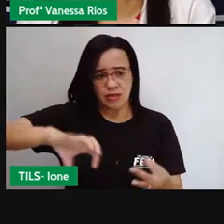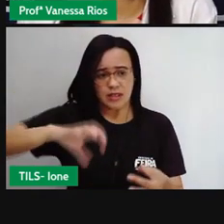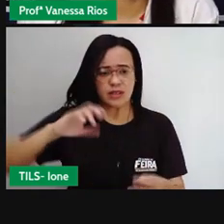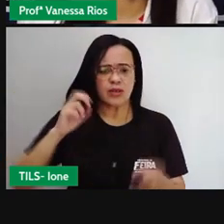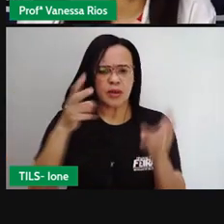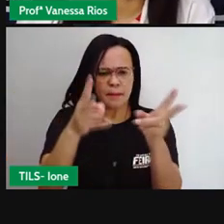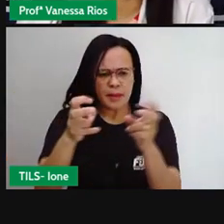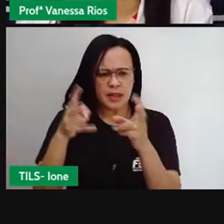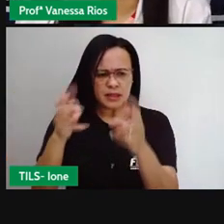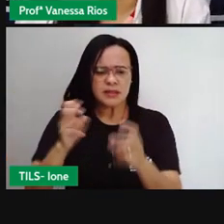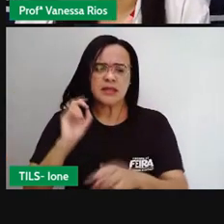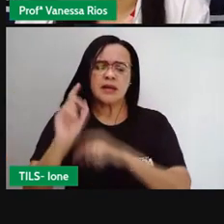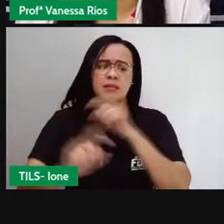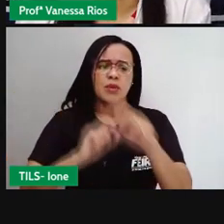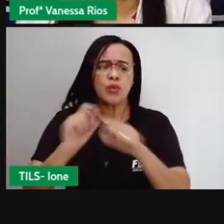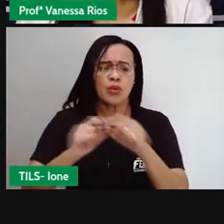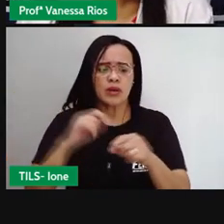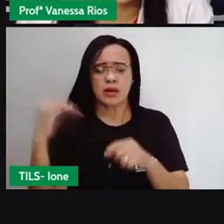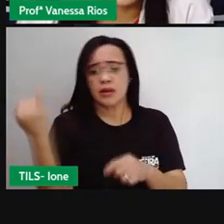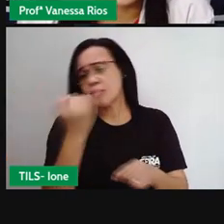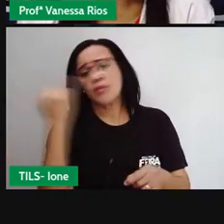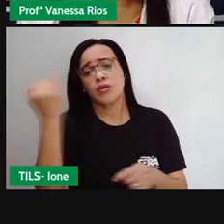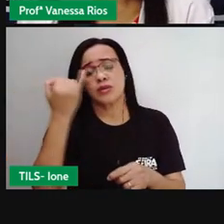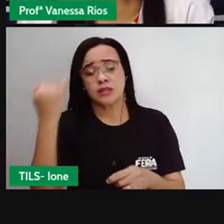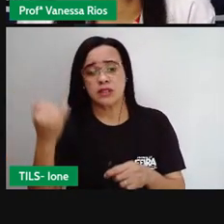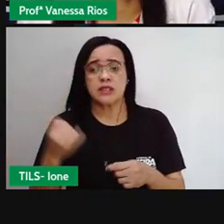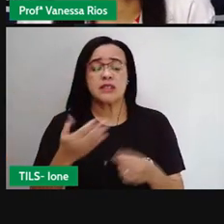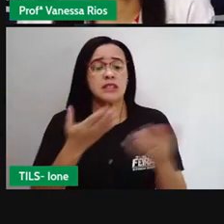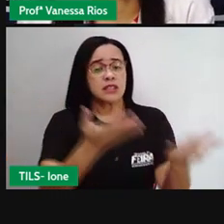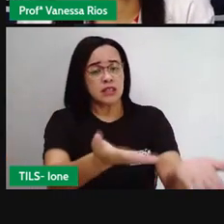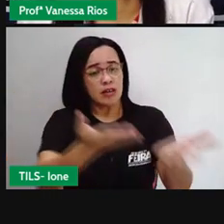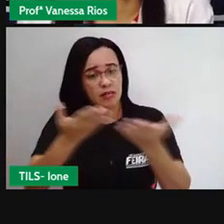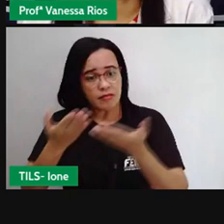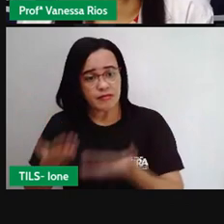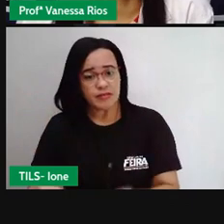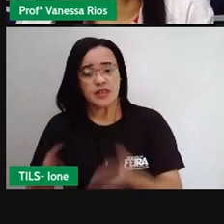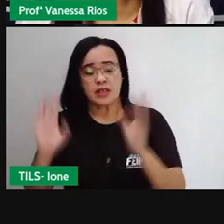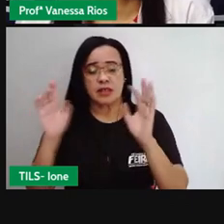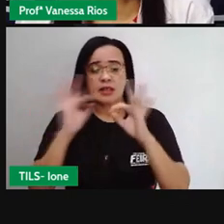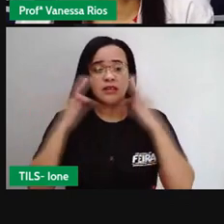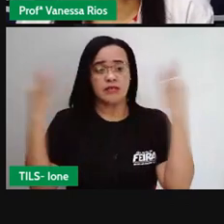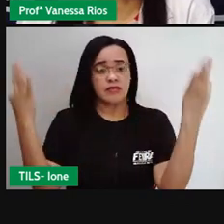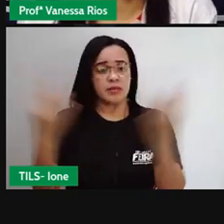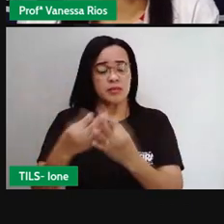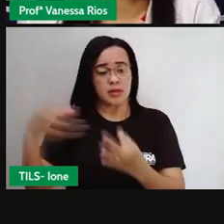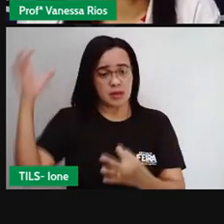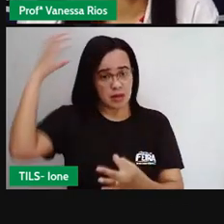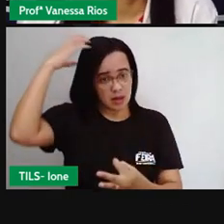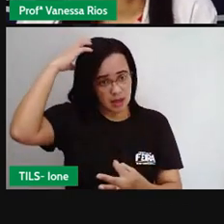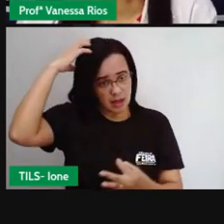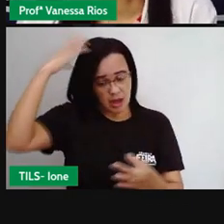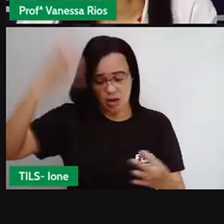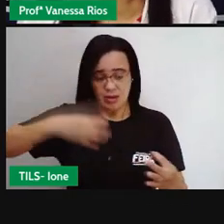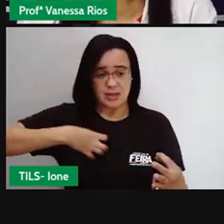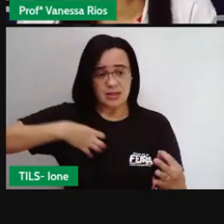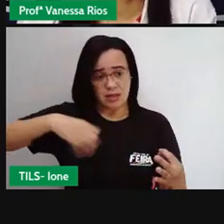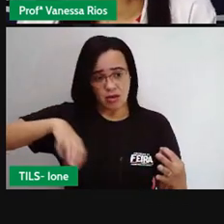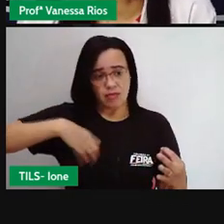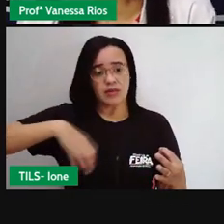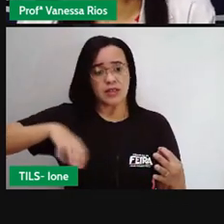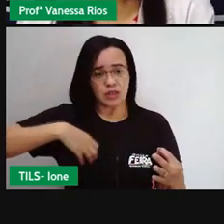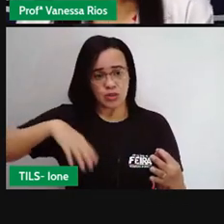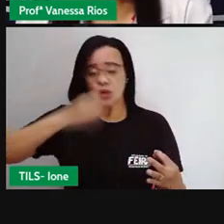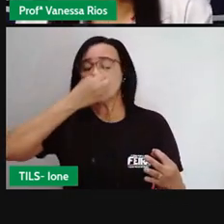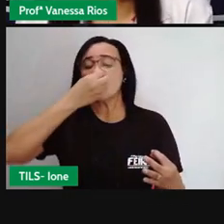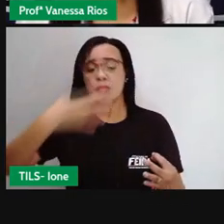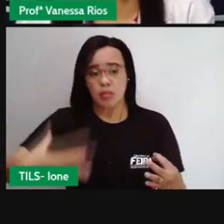importância, né? Que essa vinda da realeza trouxe aí para a cidade. Apesar disso, a família real,